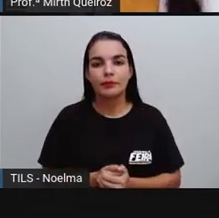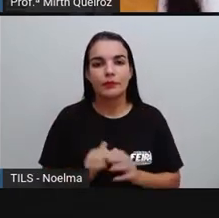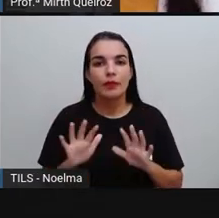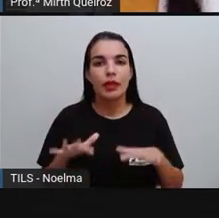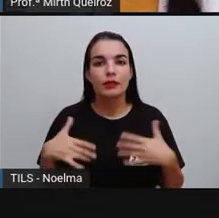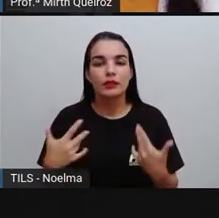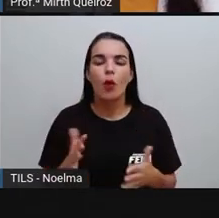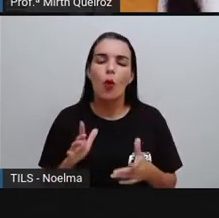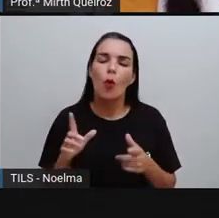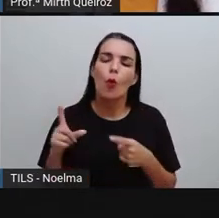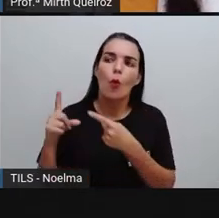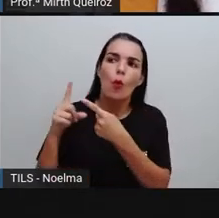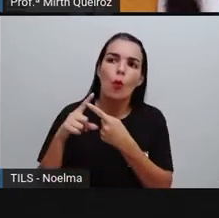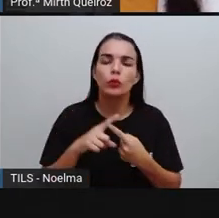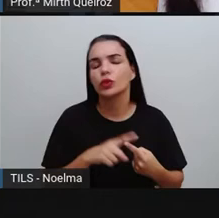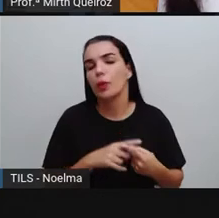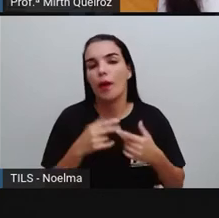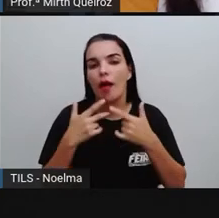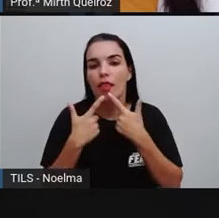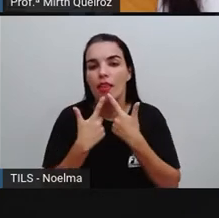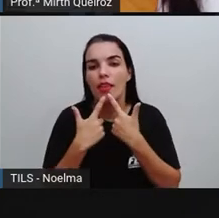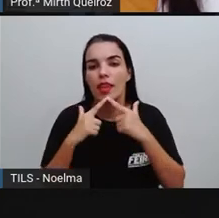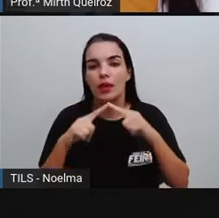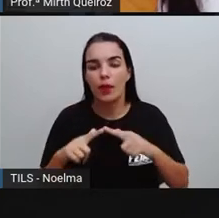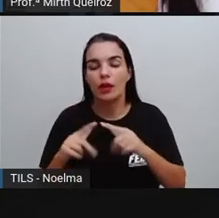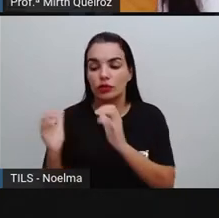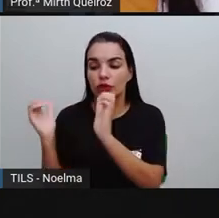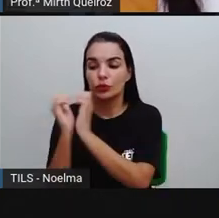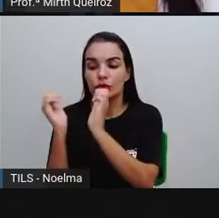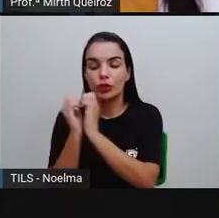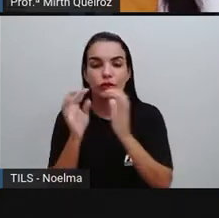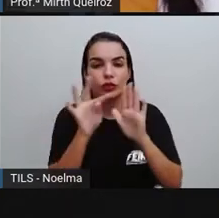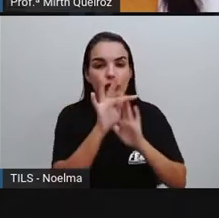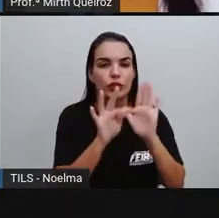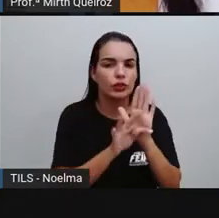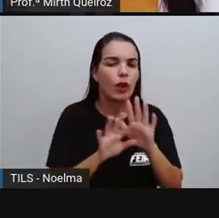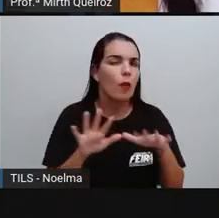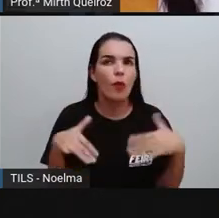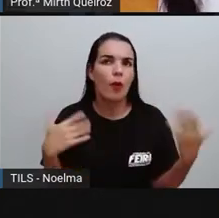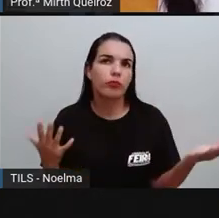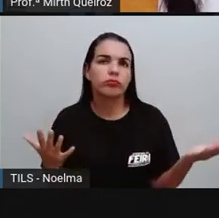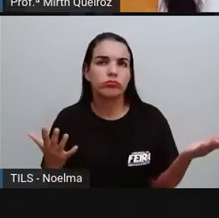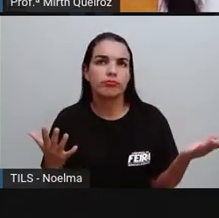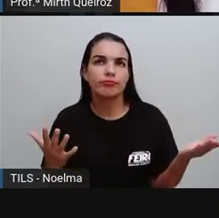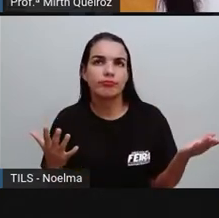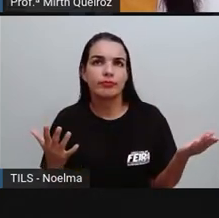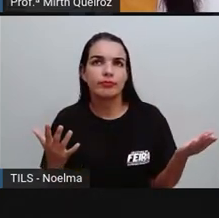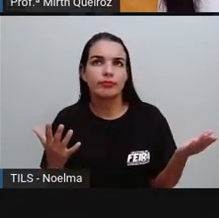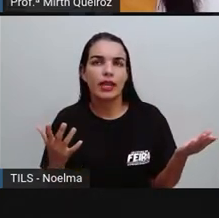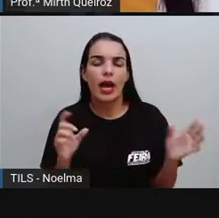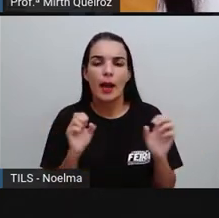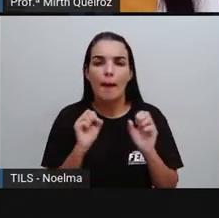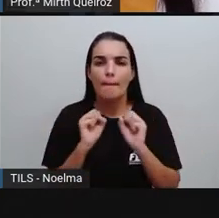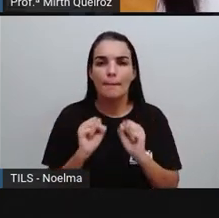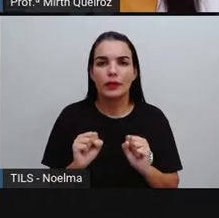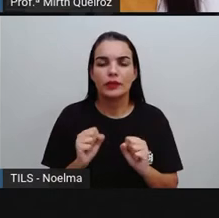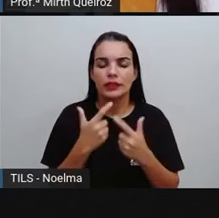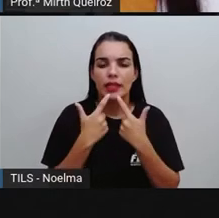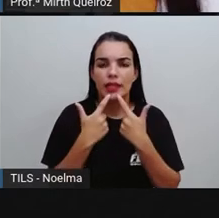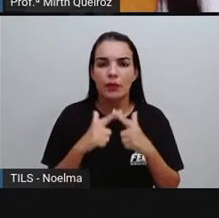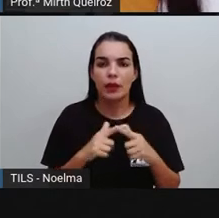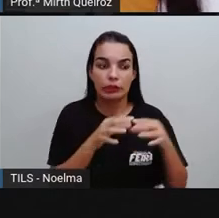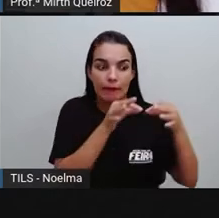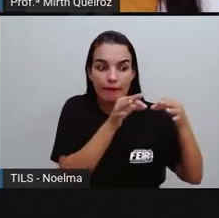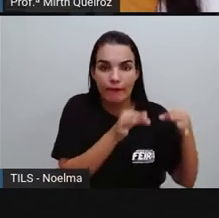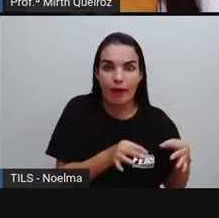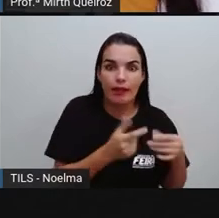o tipo de linguagem que é utilizado nesse tipo de gênero textual? Seria uma linguagem formal ou informal? E aí, o que